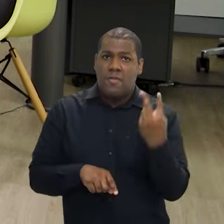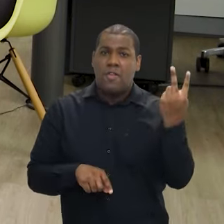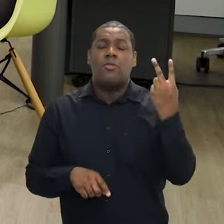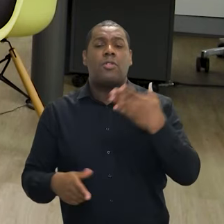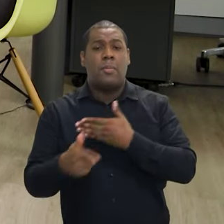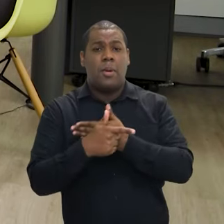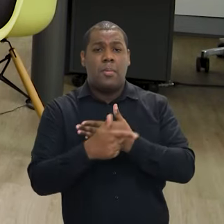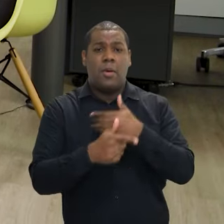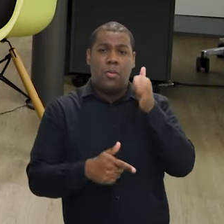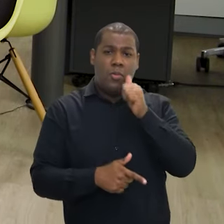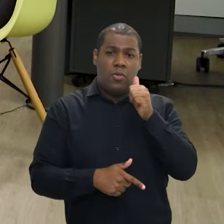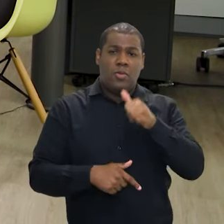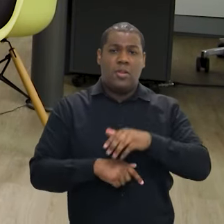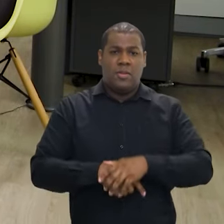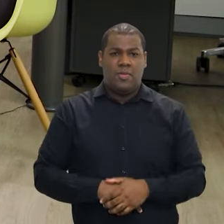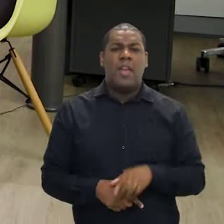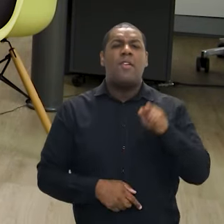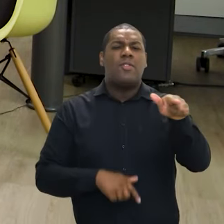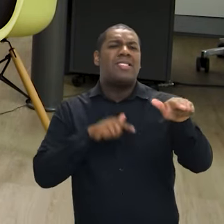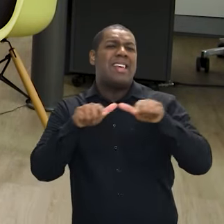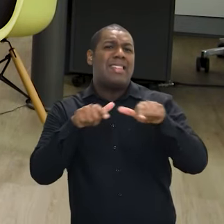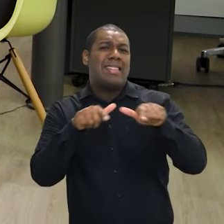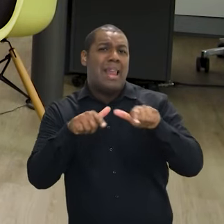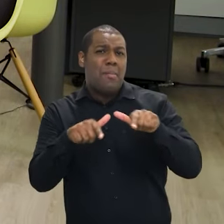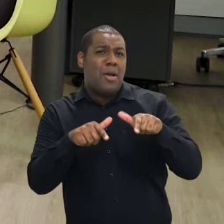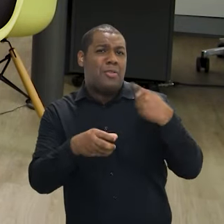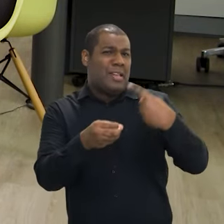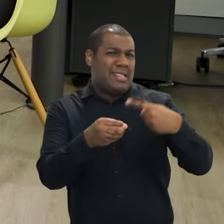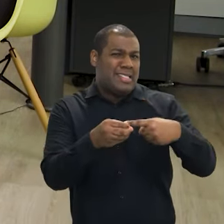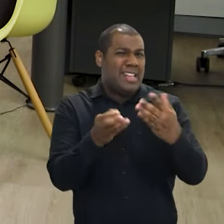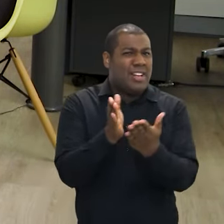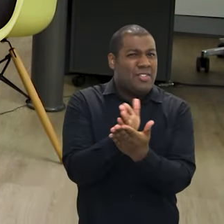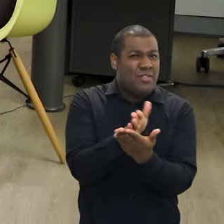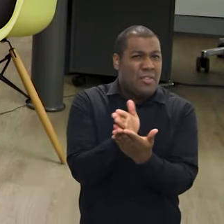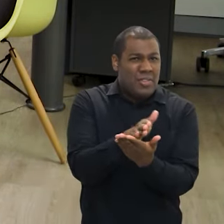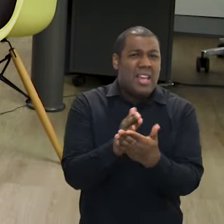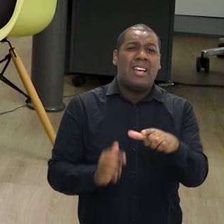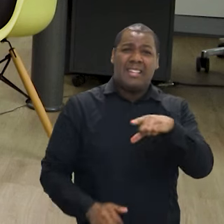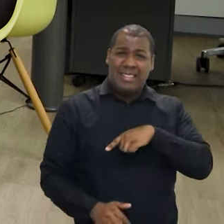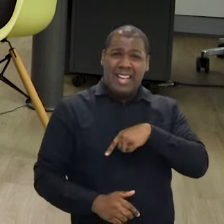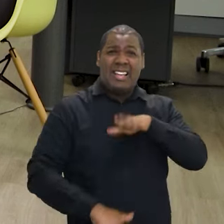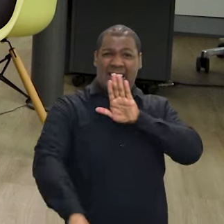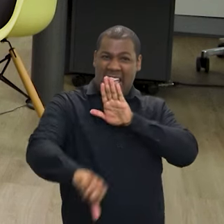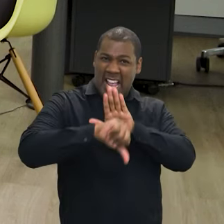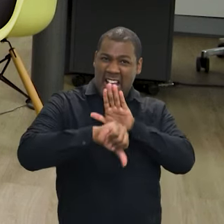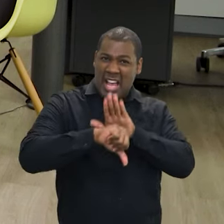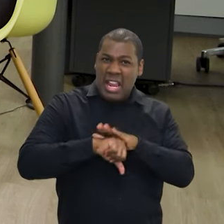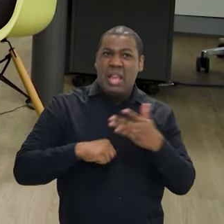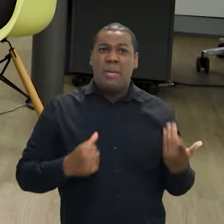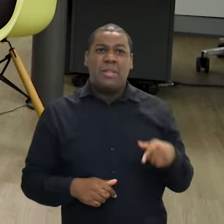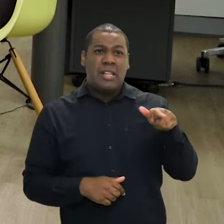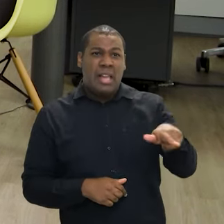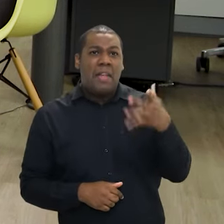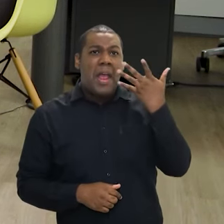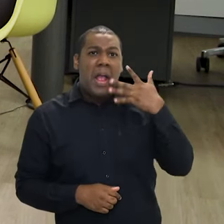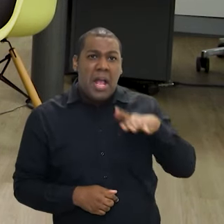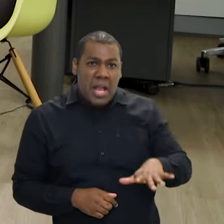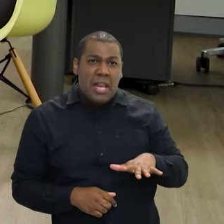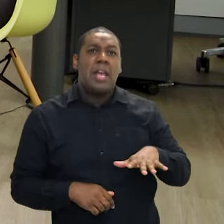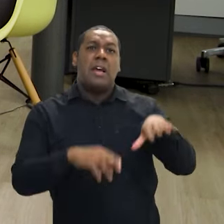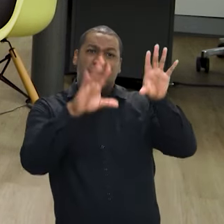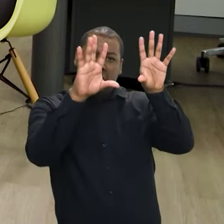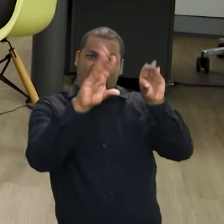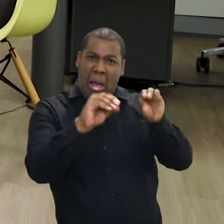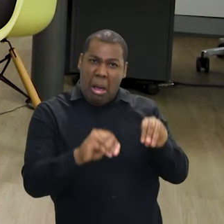nesse processo. Você trabalhou, como disse, em áreas de fronteira, né? Onde costumam acontecer crimes horríveis como exploração sexual